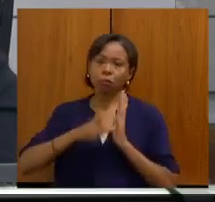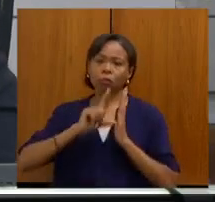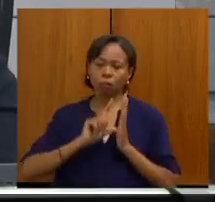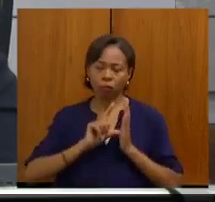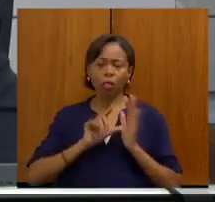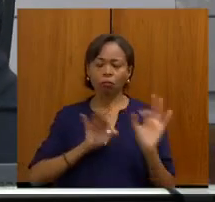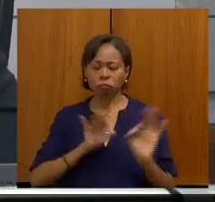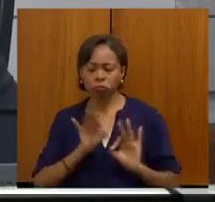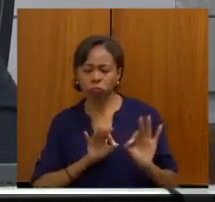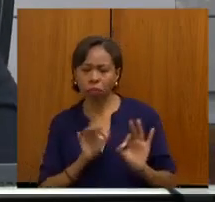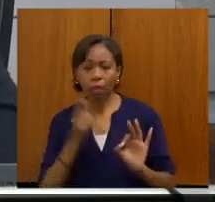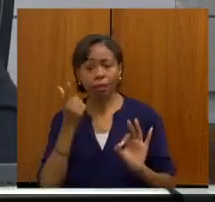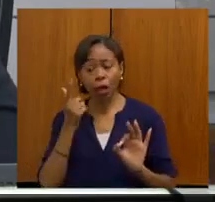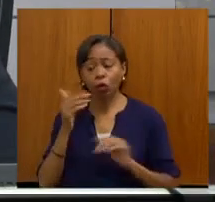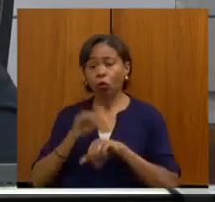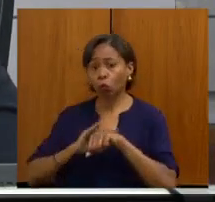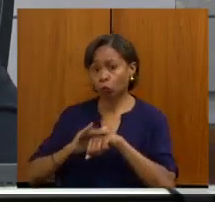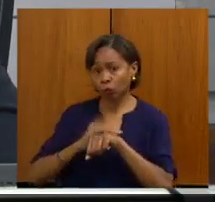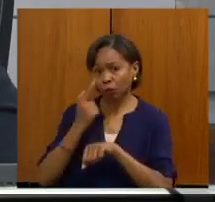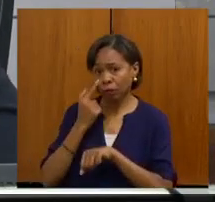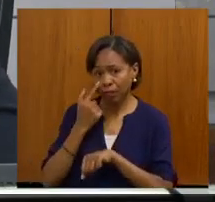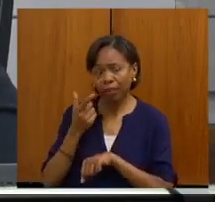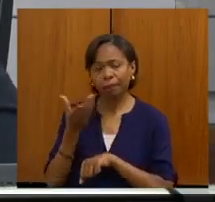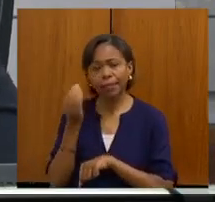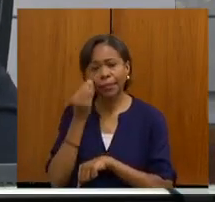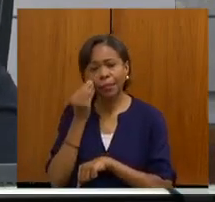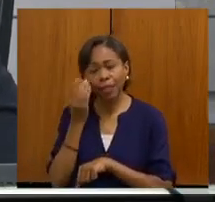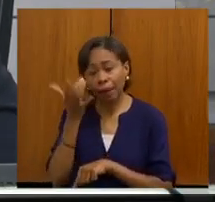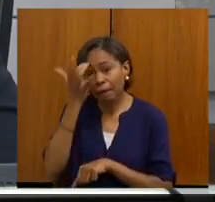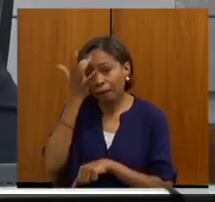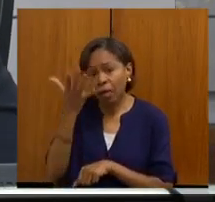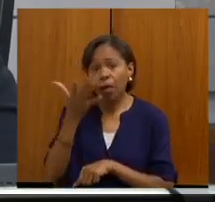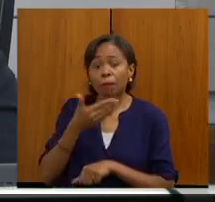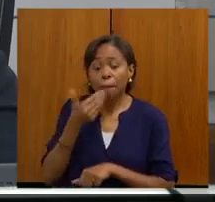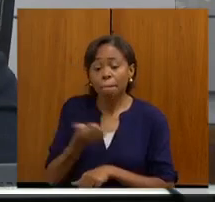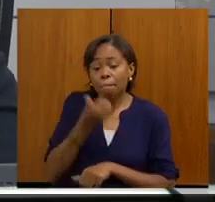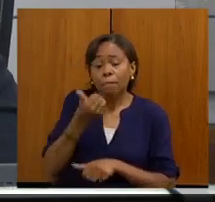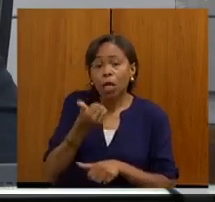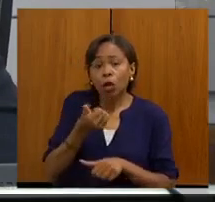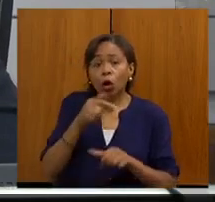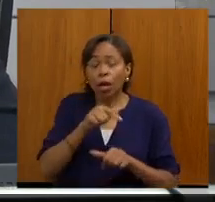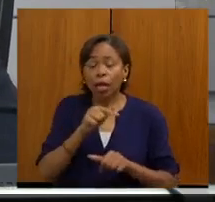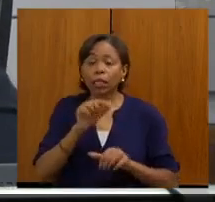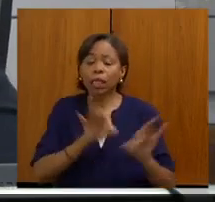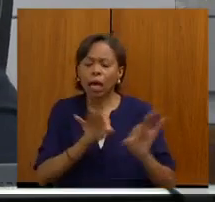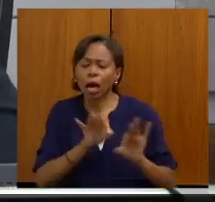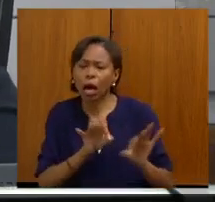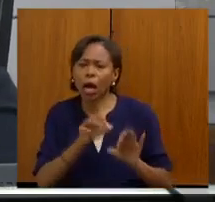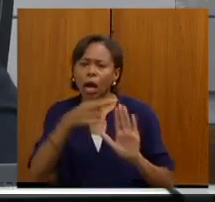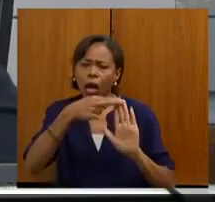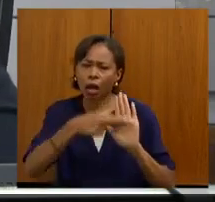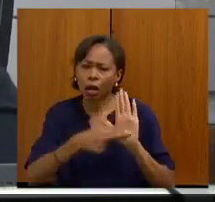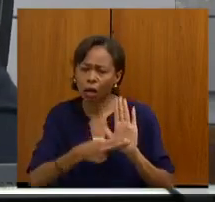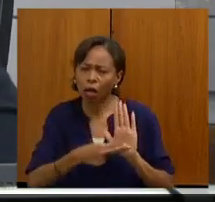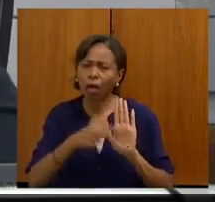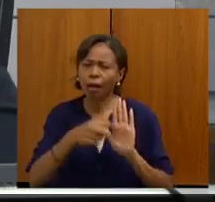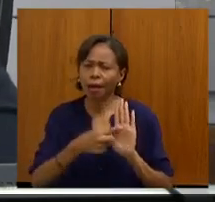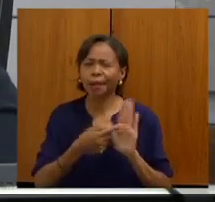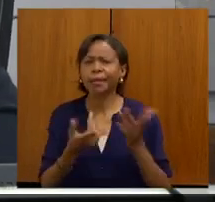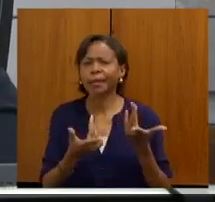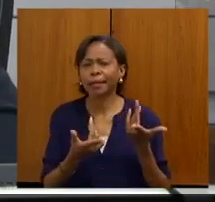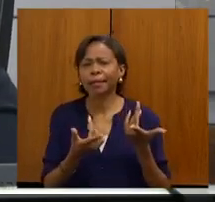vamos conversar para a gente tentar facilitar, melhorar esse portfólio, muito vinculado à